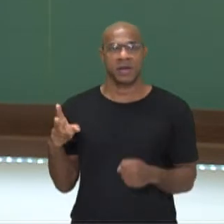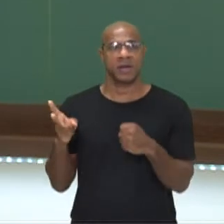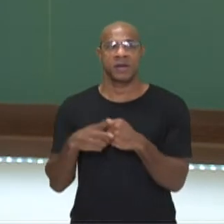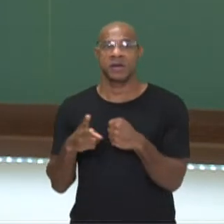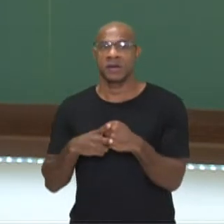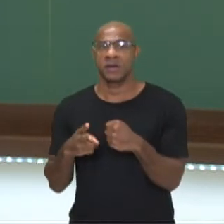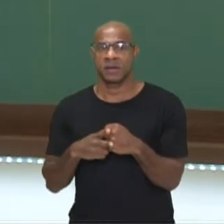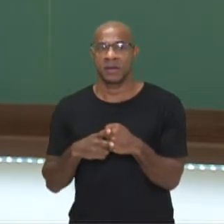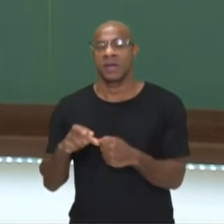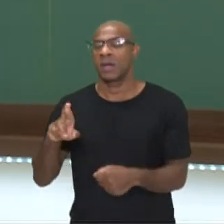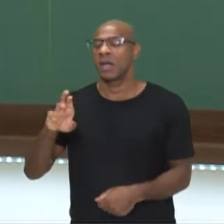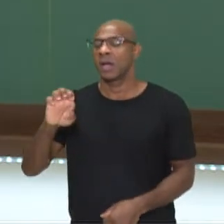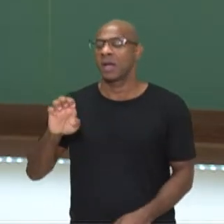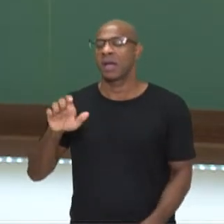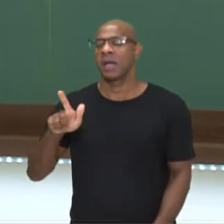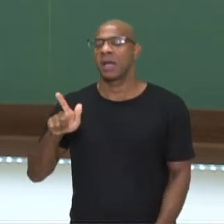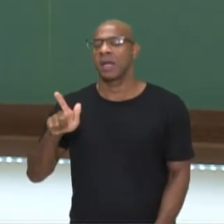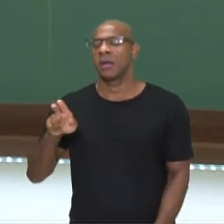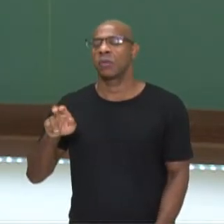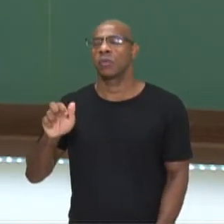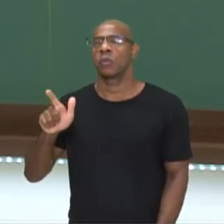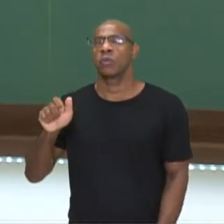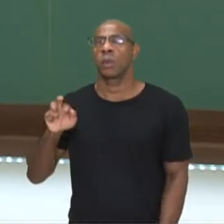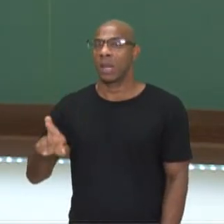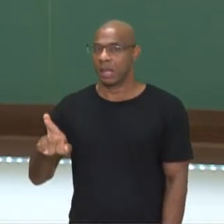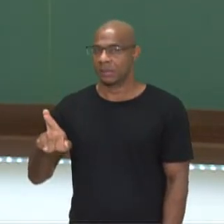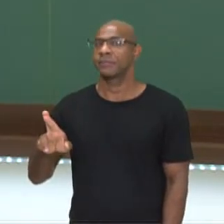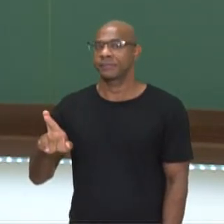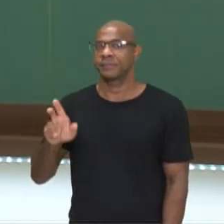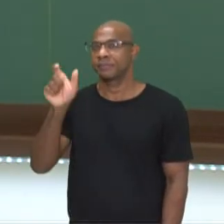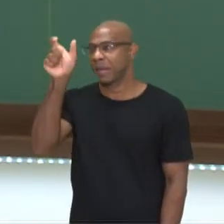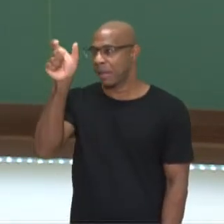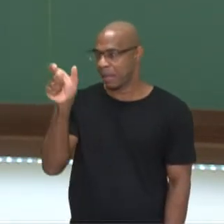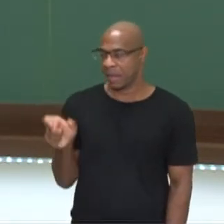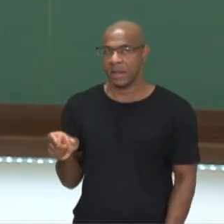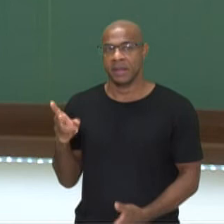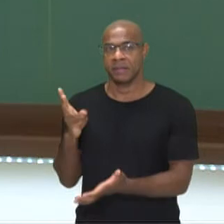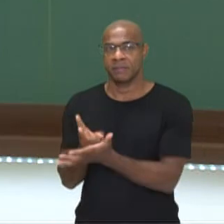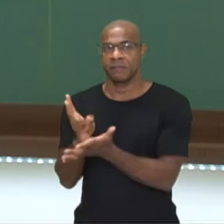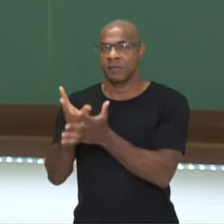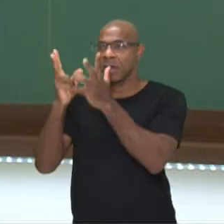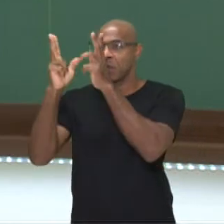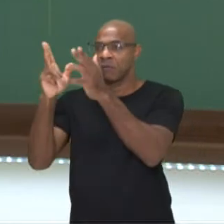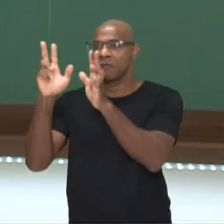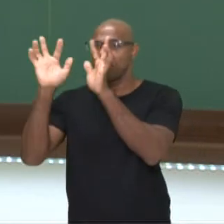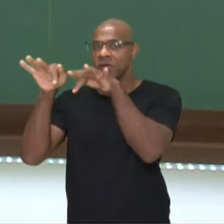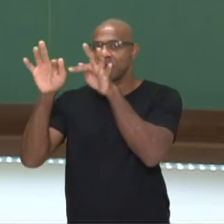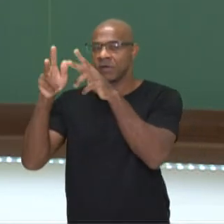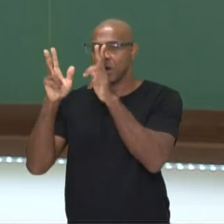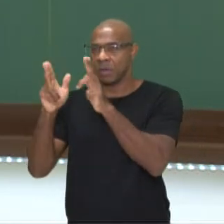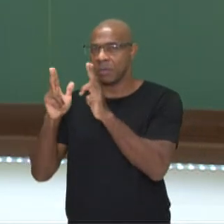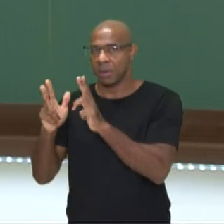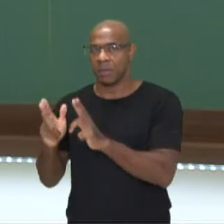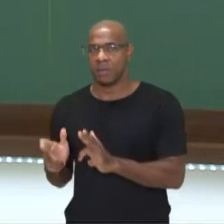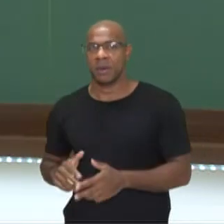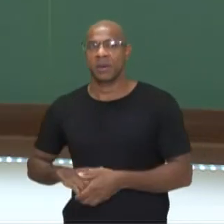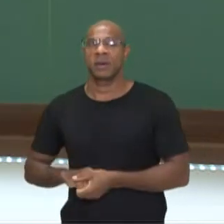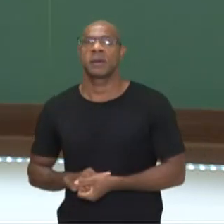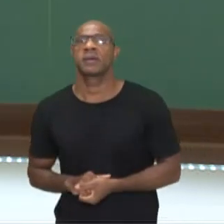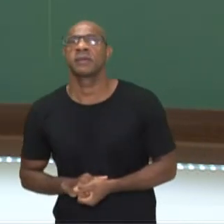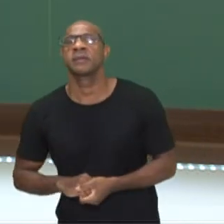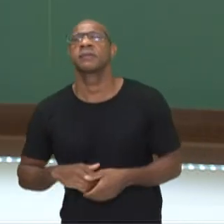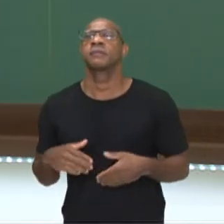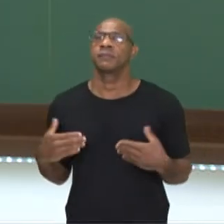regular, por isso é tranquilo, tranquilito, vai terminar sempre igual. Cierto? Chicos e